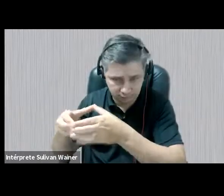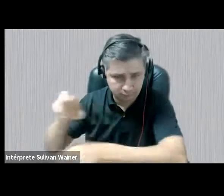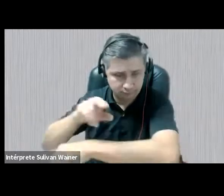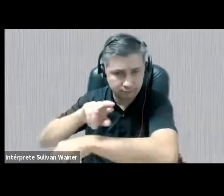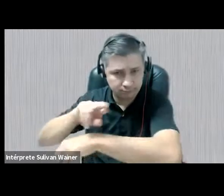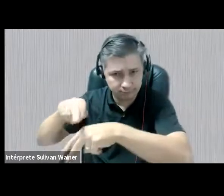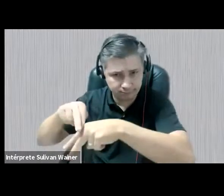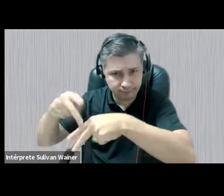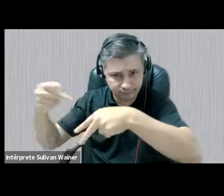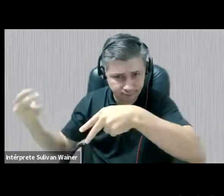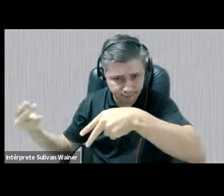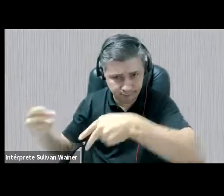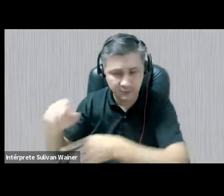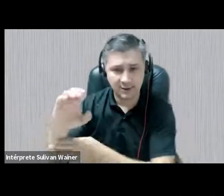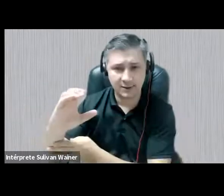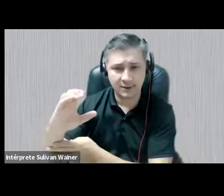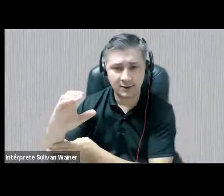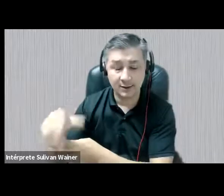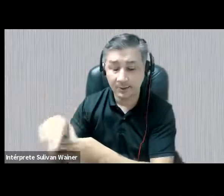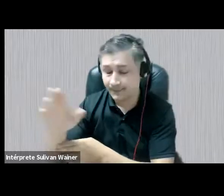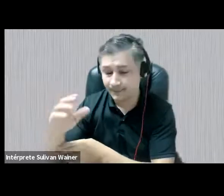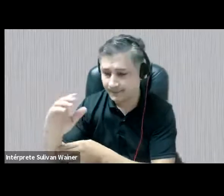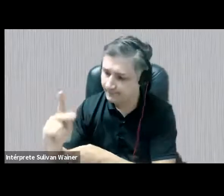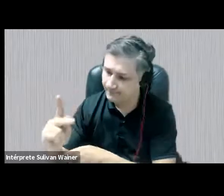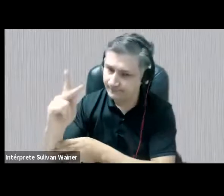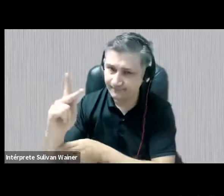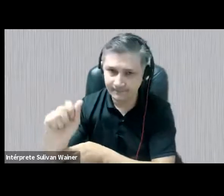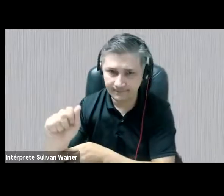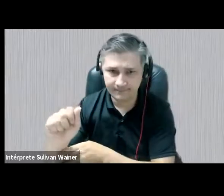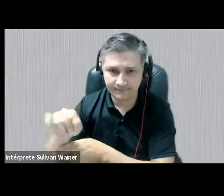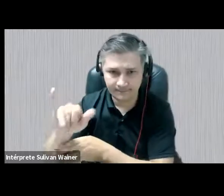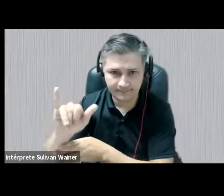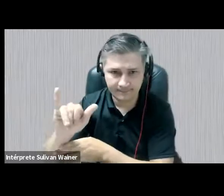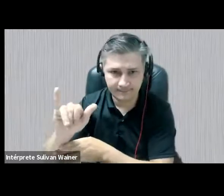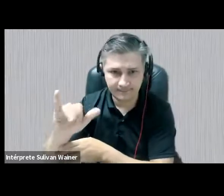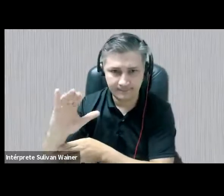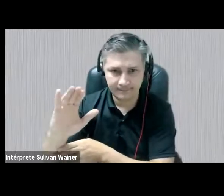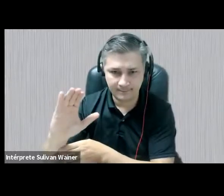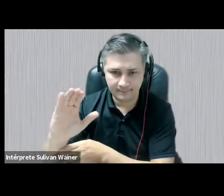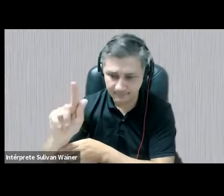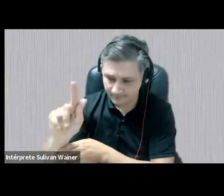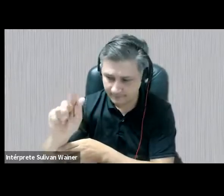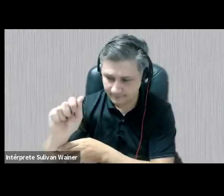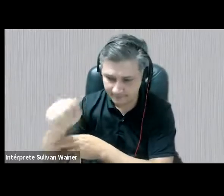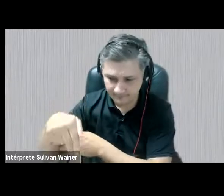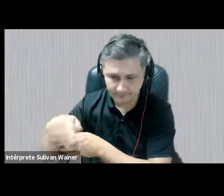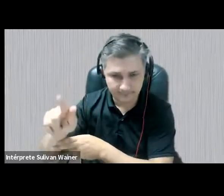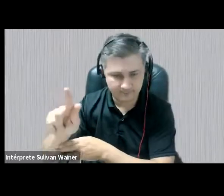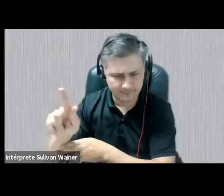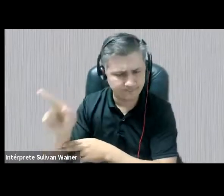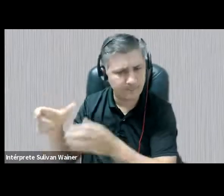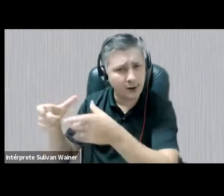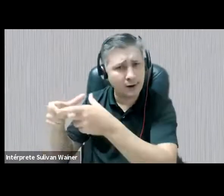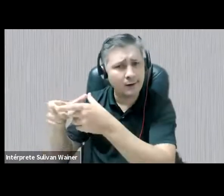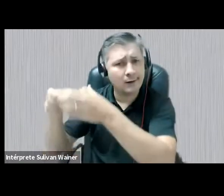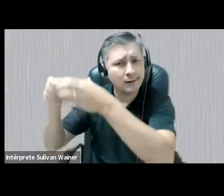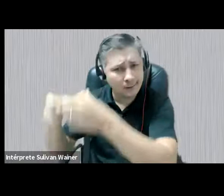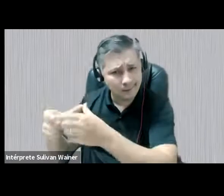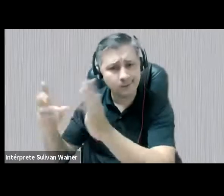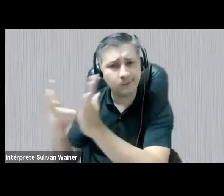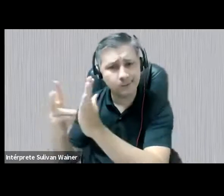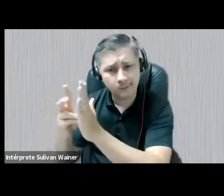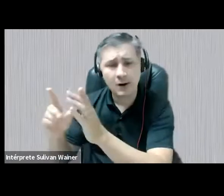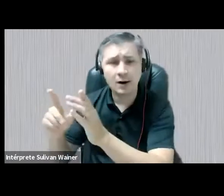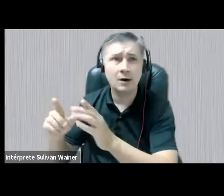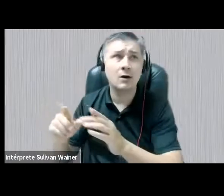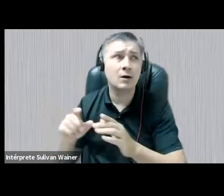indígena caigangue. A aldeia Condá, só para situar para vocês, né, ela fica distante